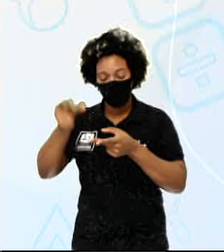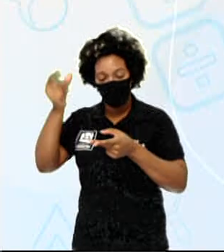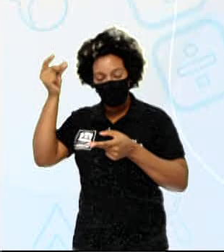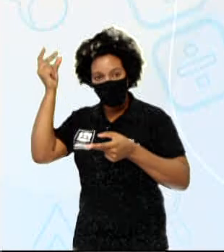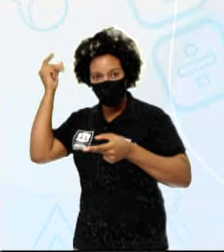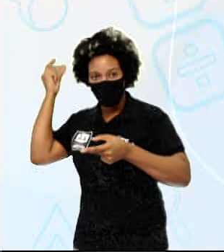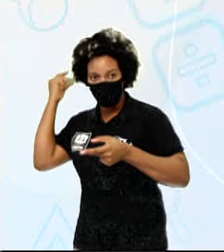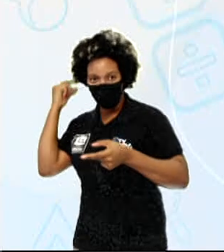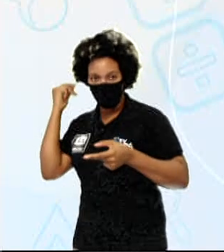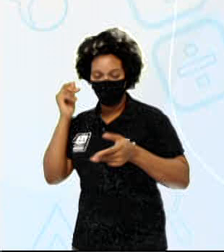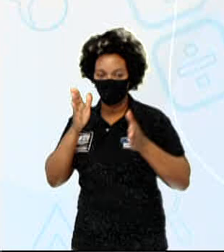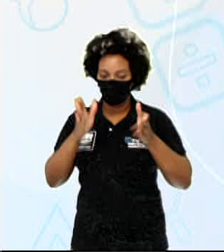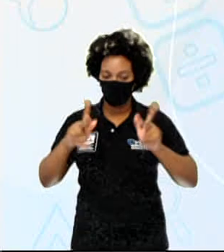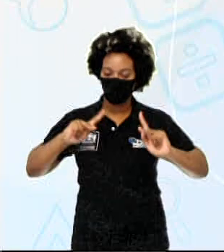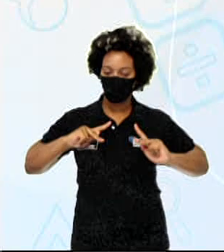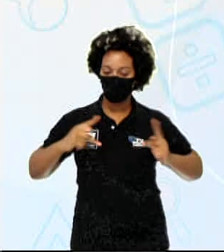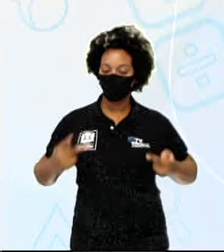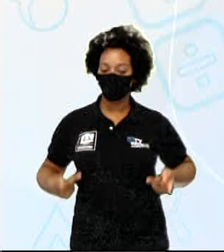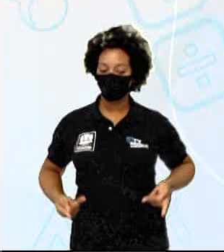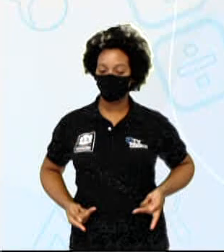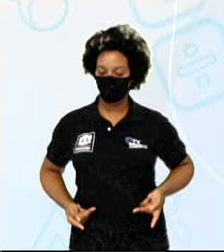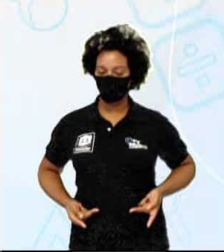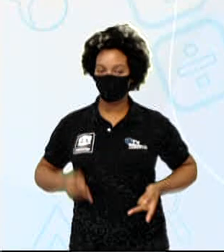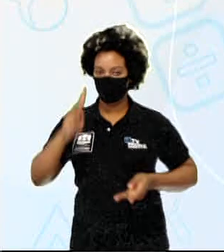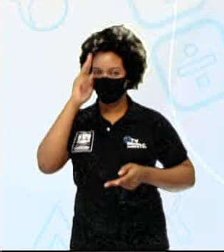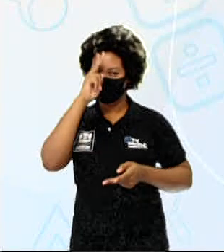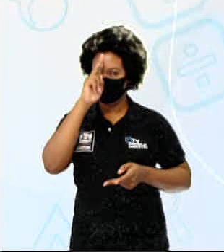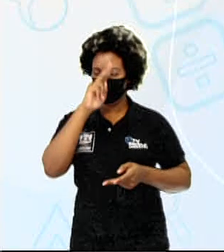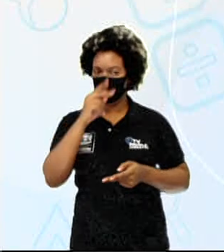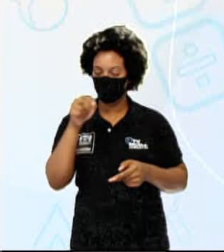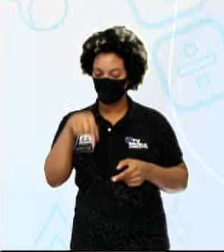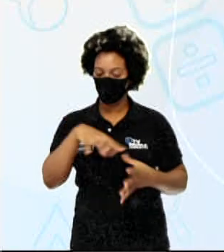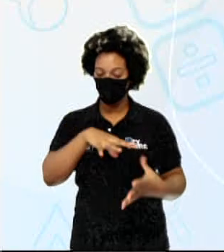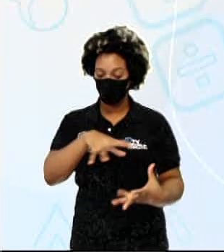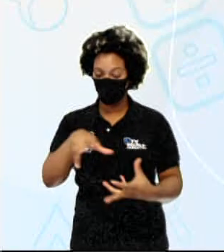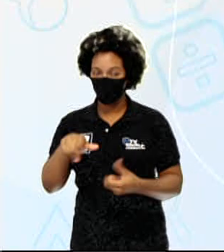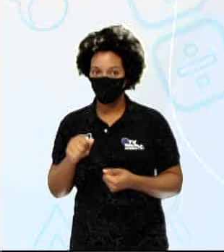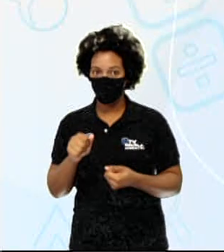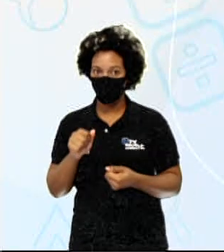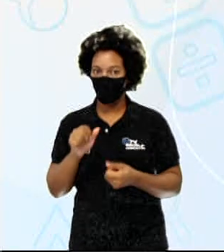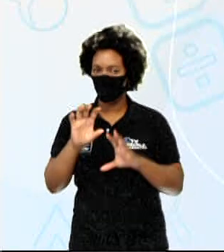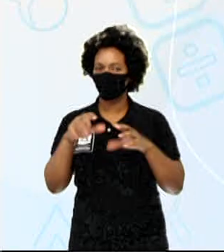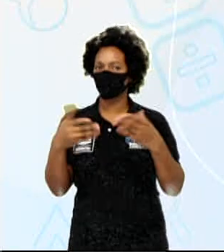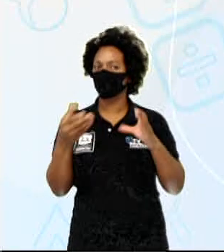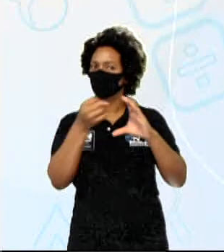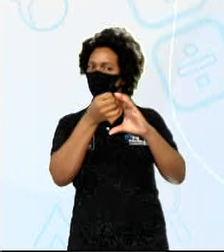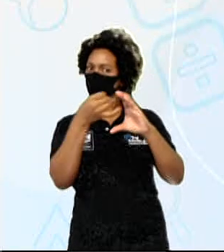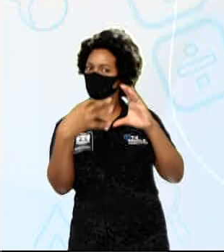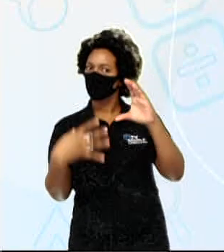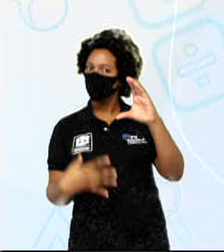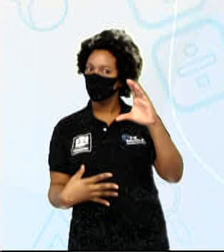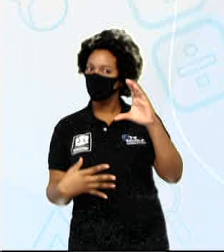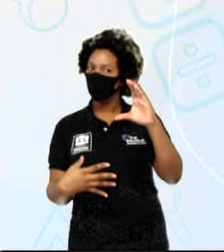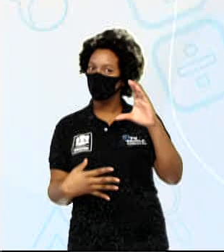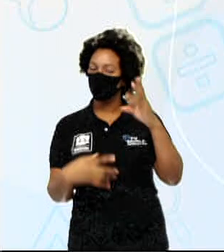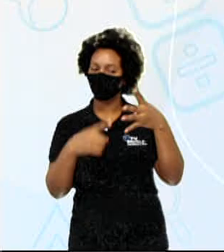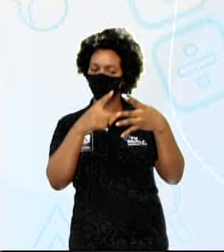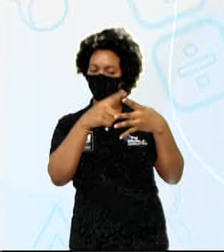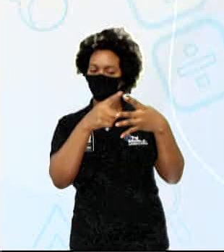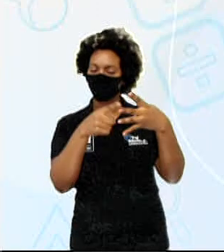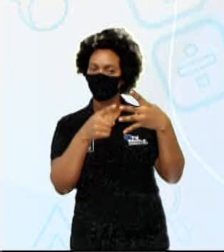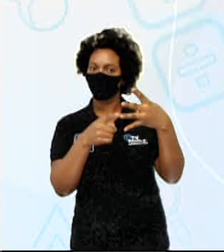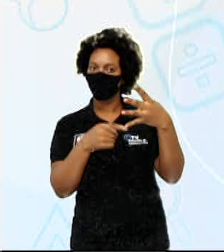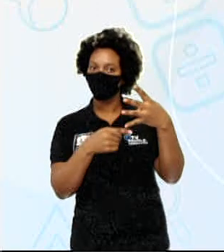da história do Homo sapiens na Terra. Quais as características alternativas abaixo